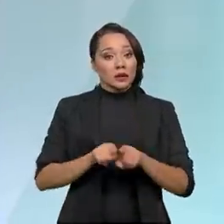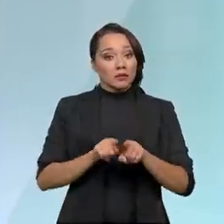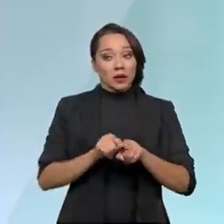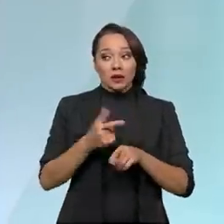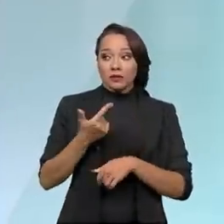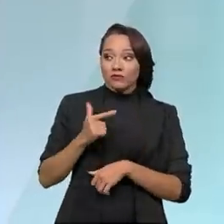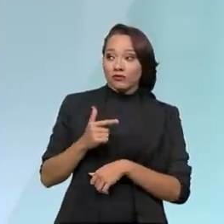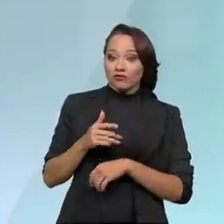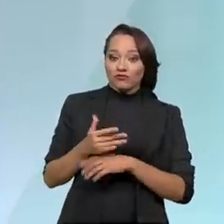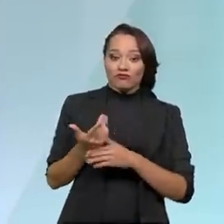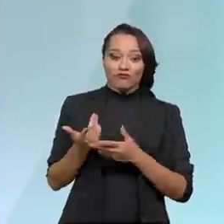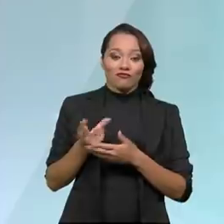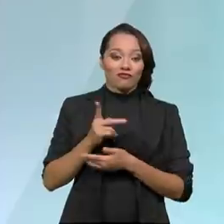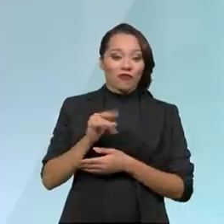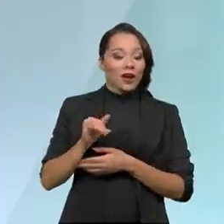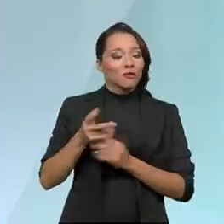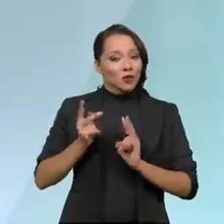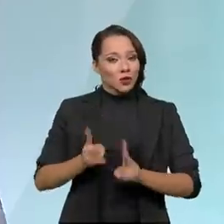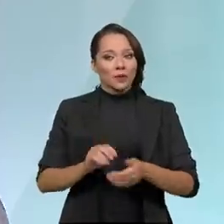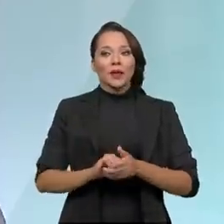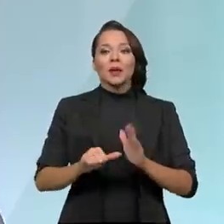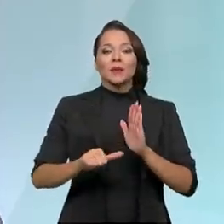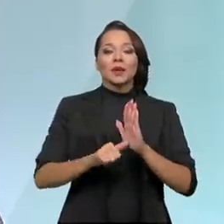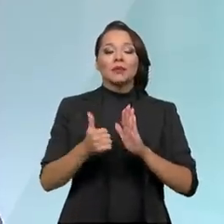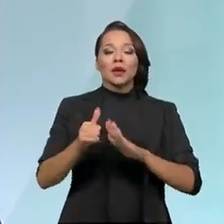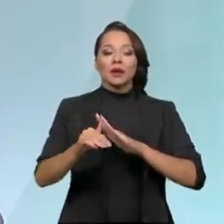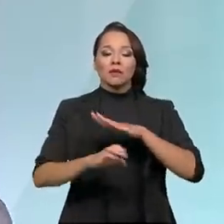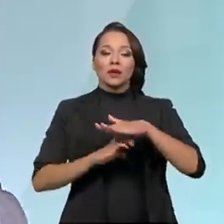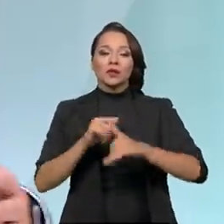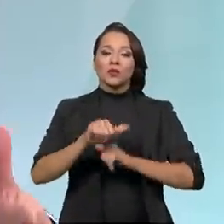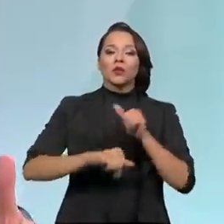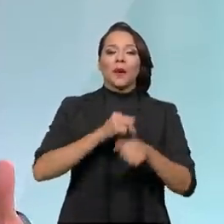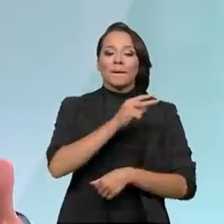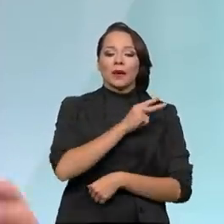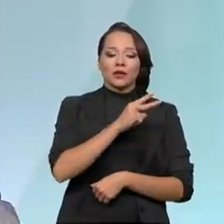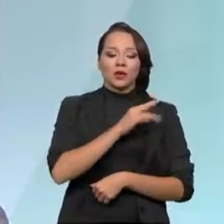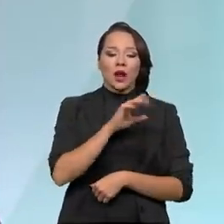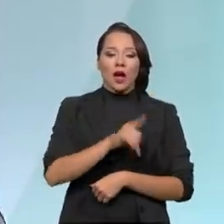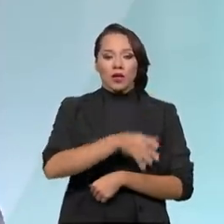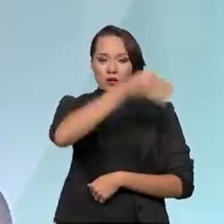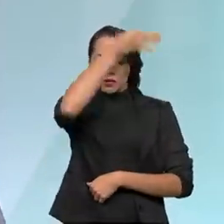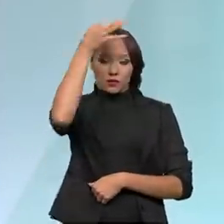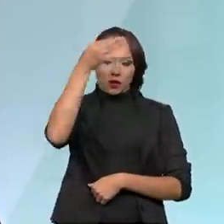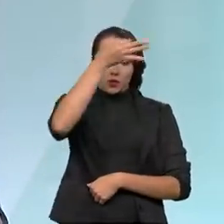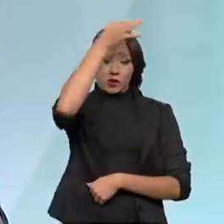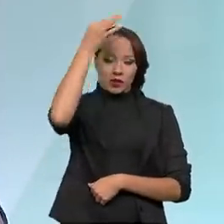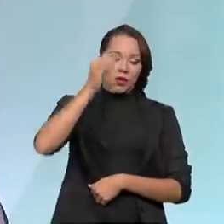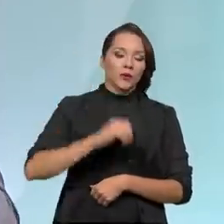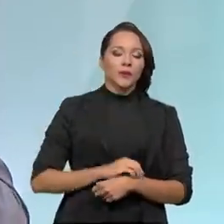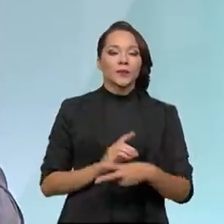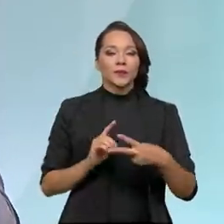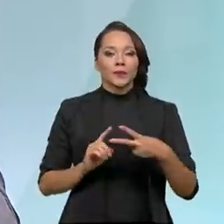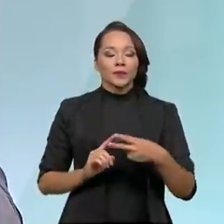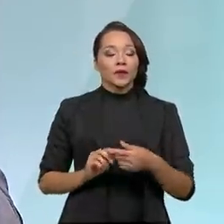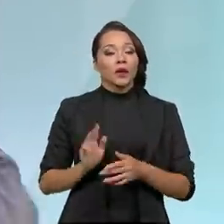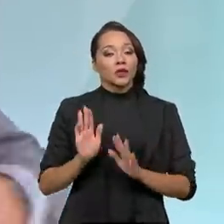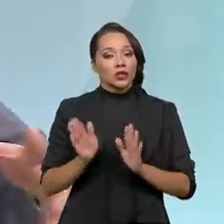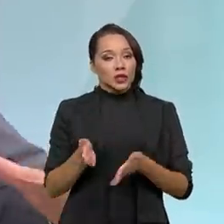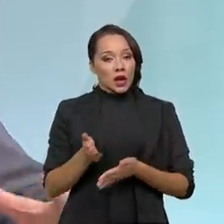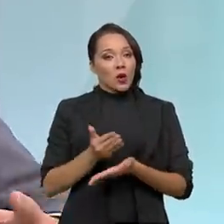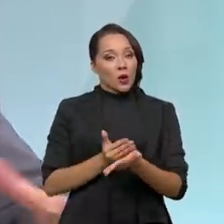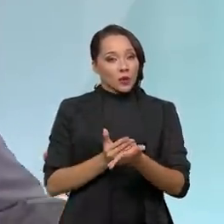Nós vamos fazer a primeira privatização, provavelmente, no primeiro trimestre do ano que vem, que é do Porto do Espírito Santo, é o caso Paradigma. A gente